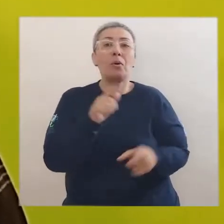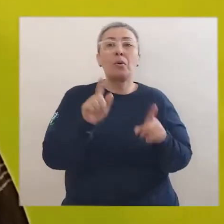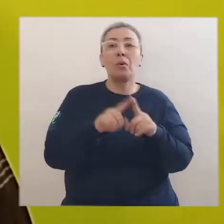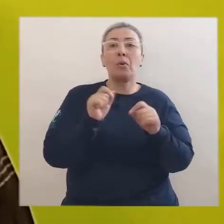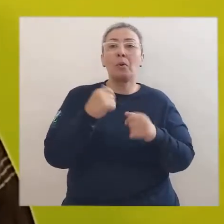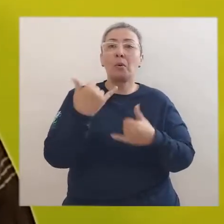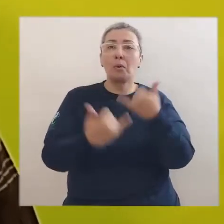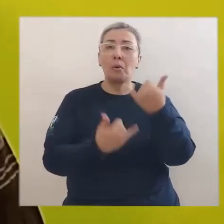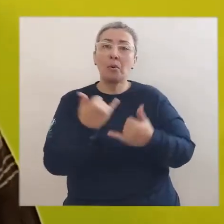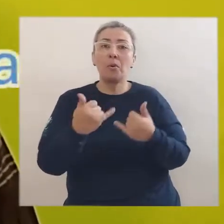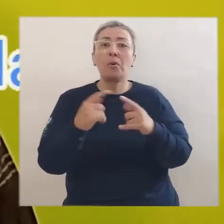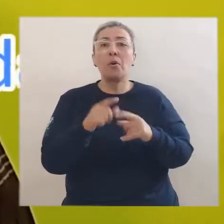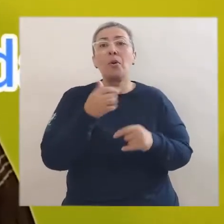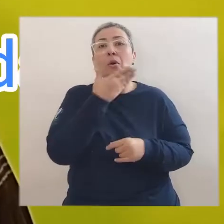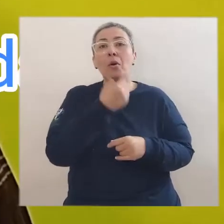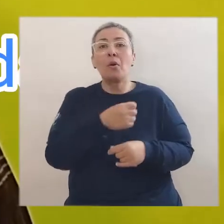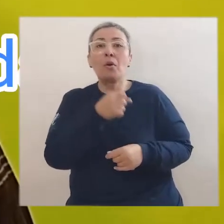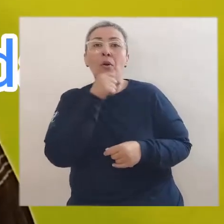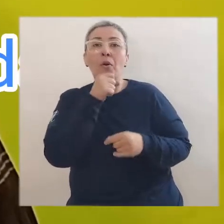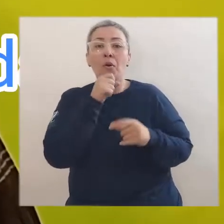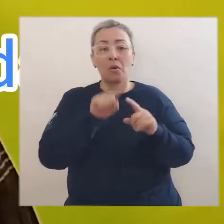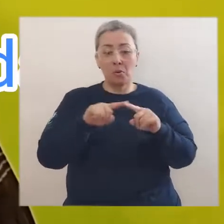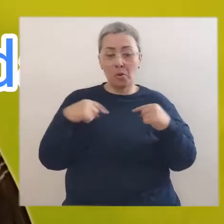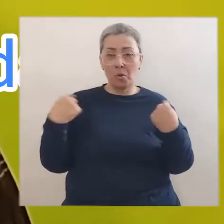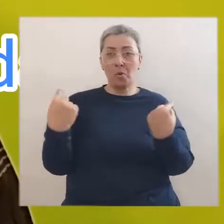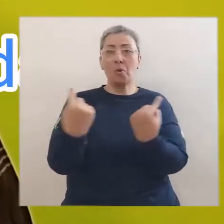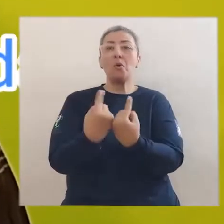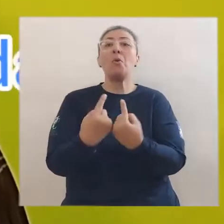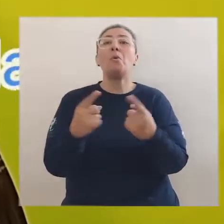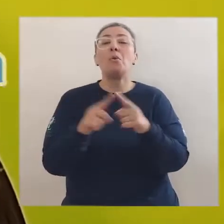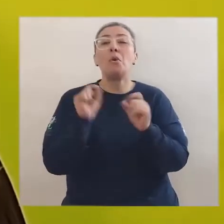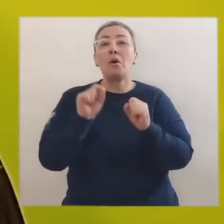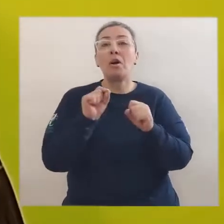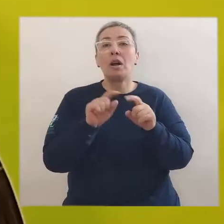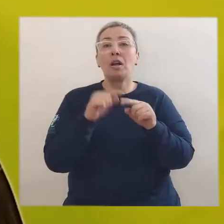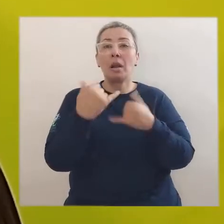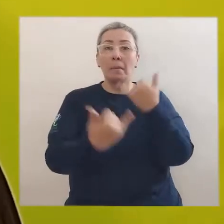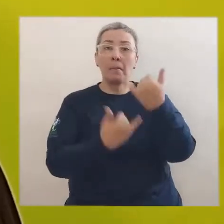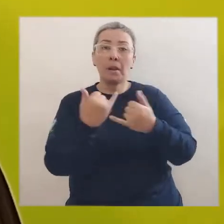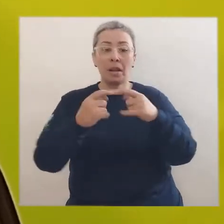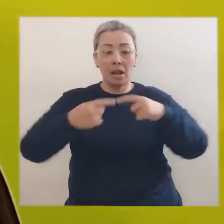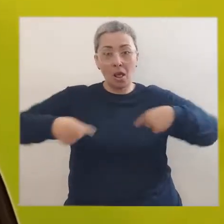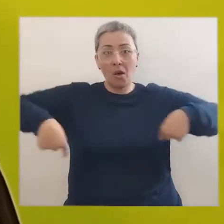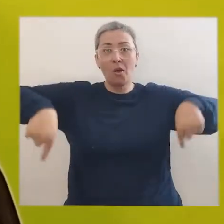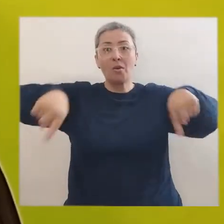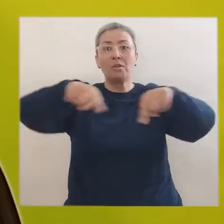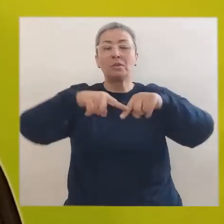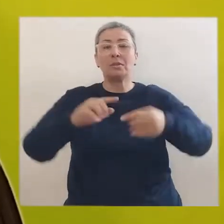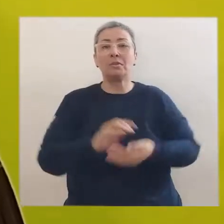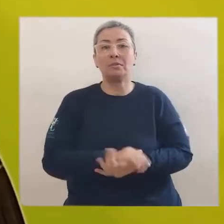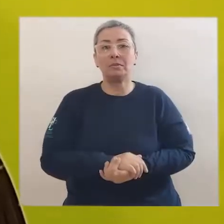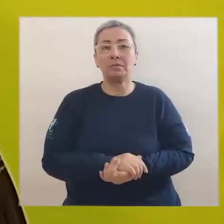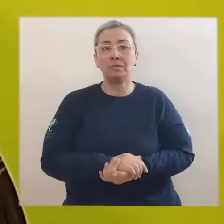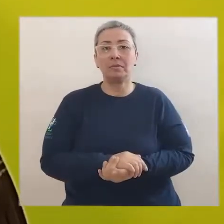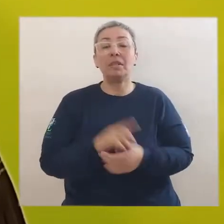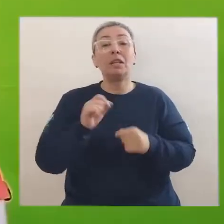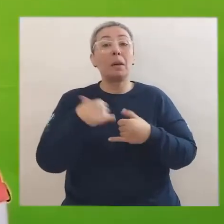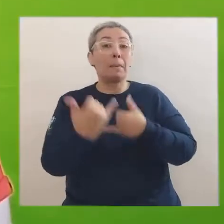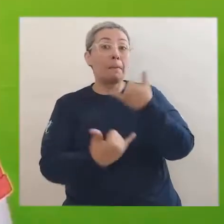educandos. O jogo de Guarulhos de la Rueda, conhecido também como a brincadeira da roda.